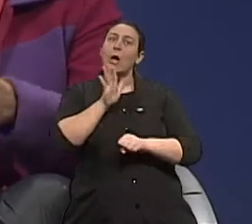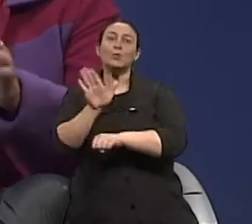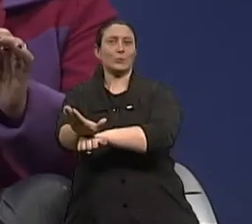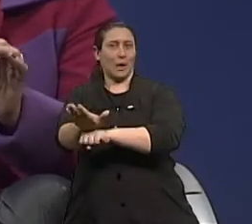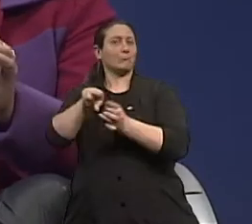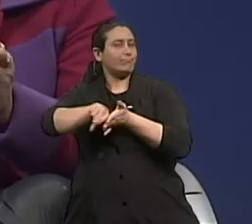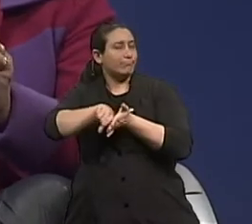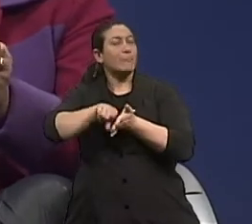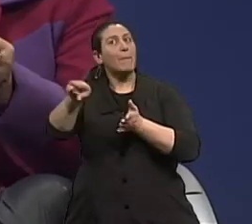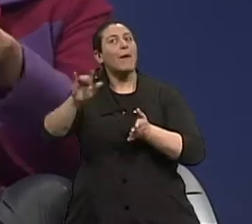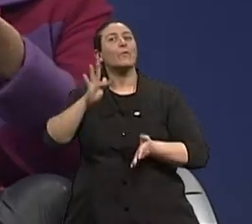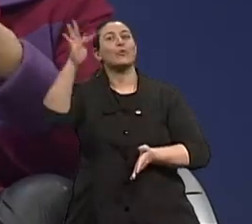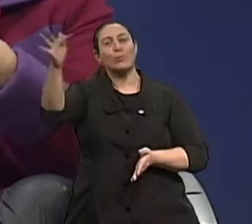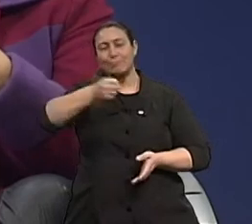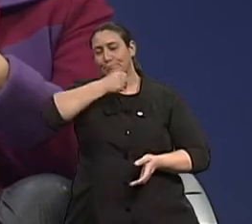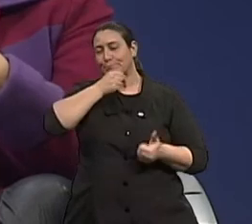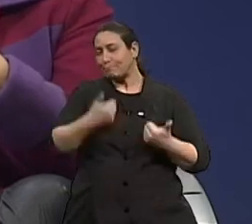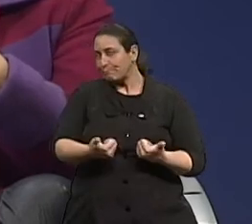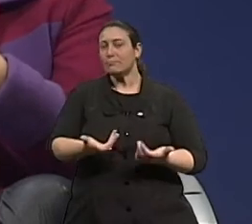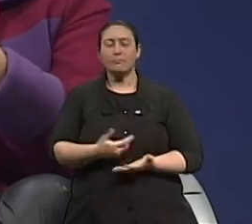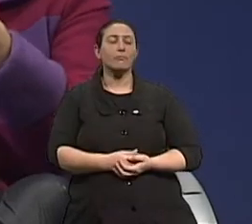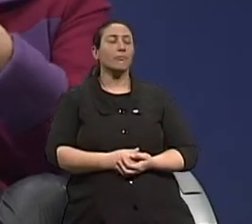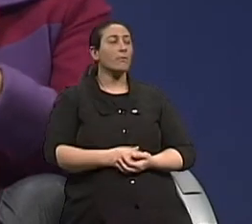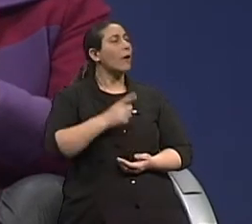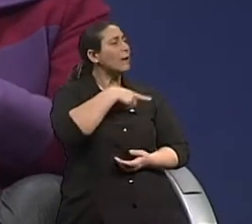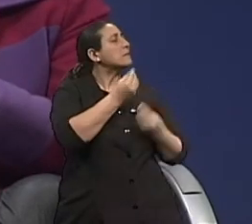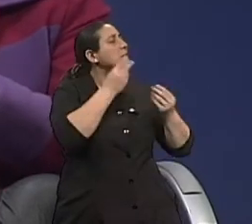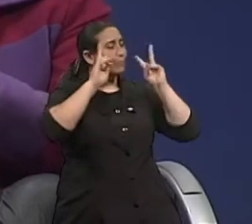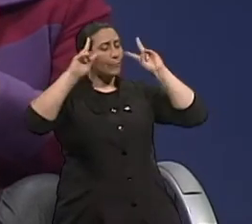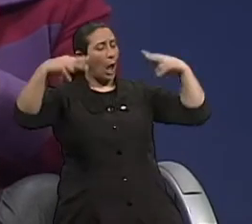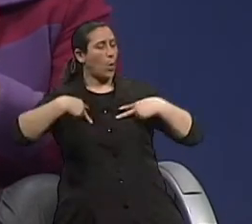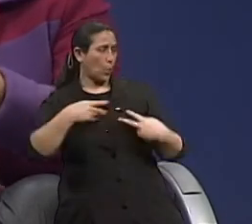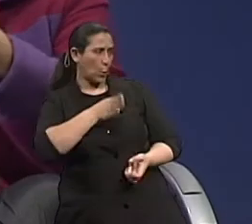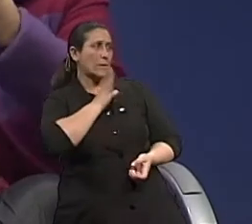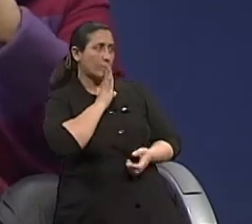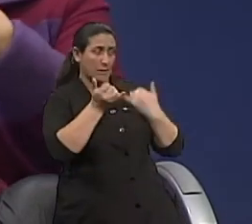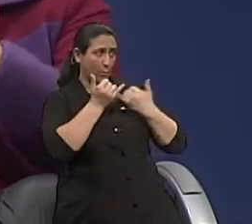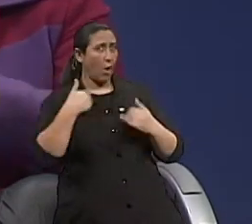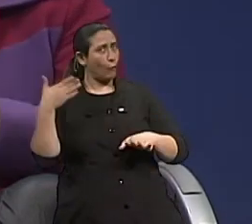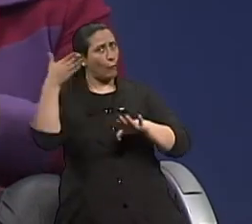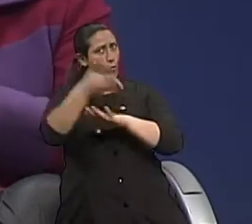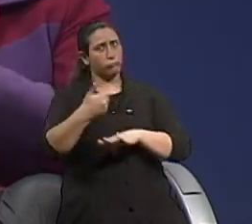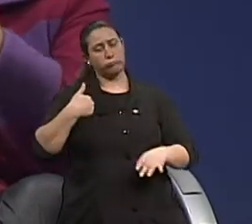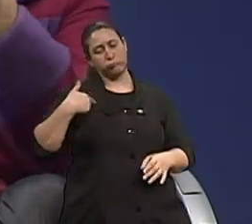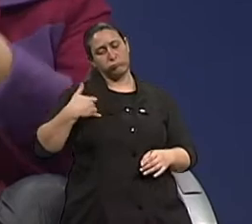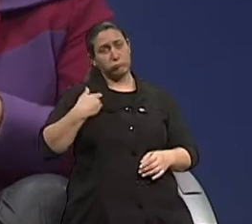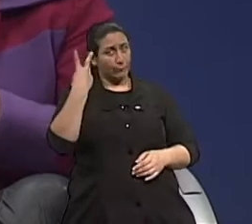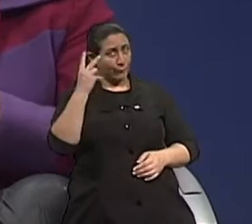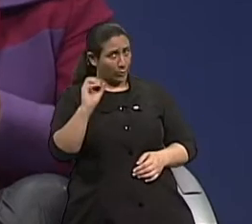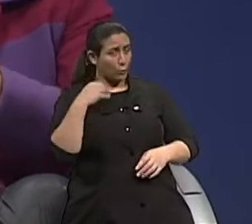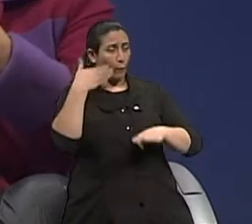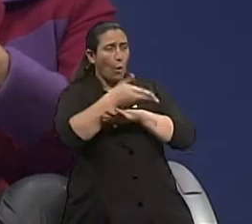o que a gente está falando aqui é do autoconhecimento. Se eu vou um especialista com 20 anos, eu vou me conhecer melhor, saber